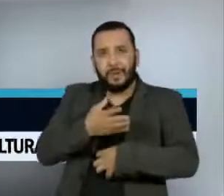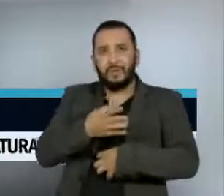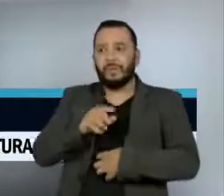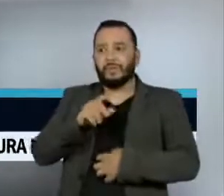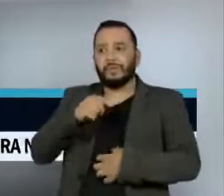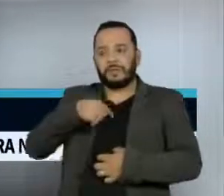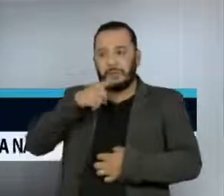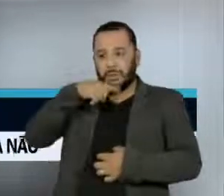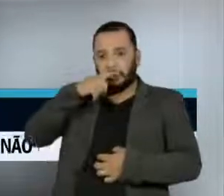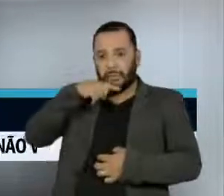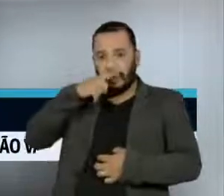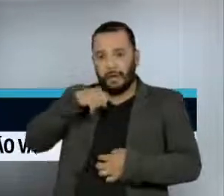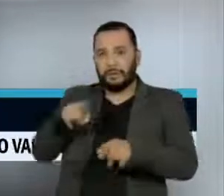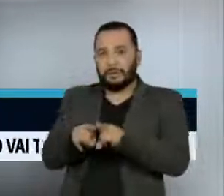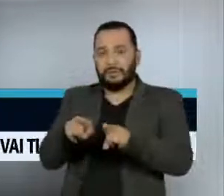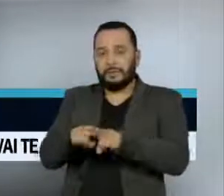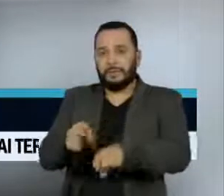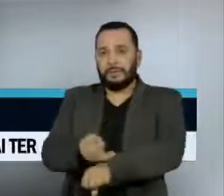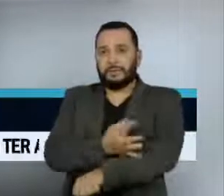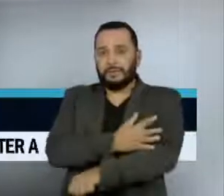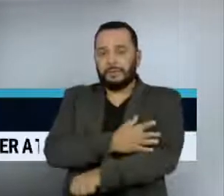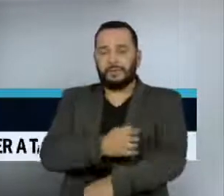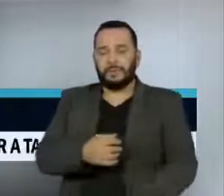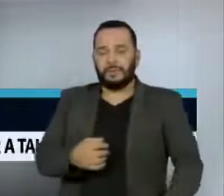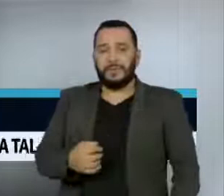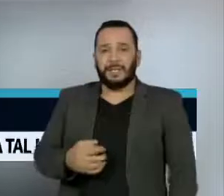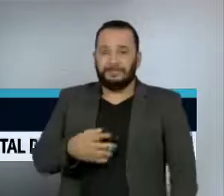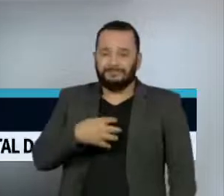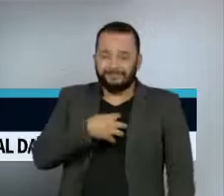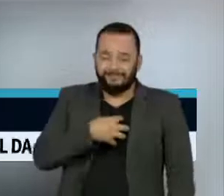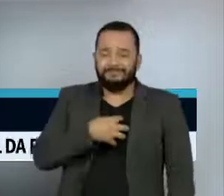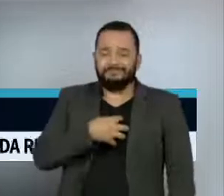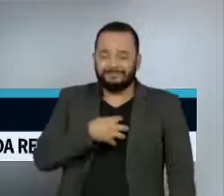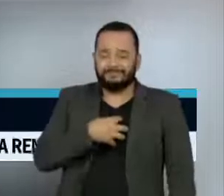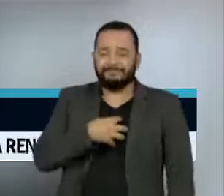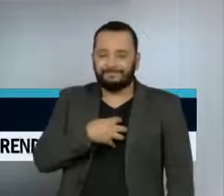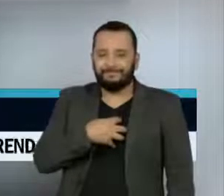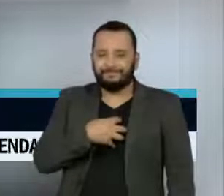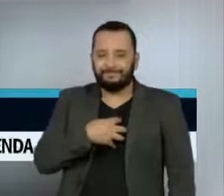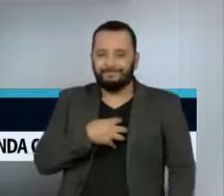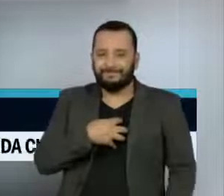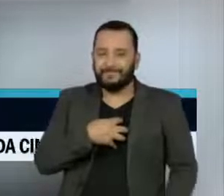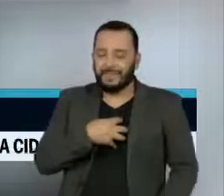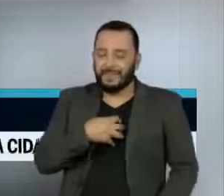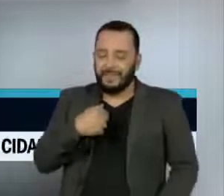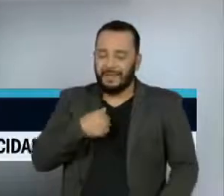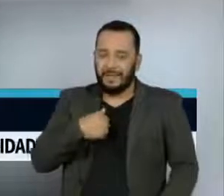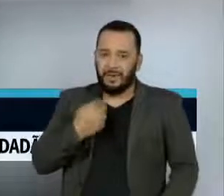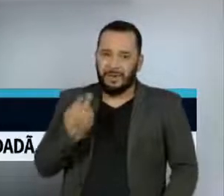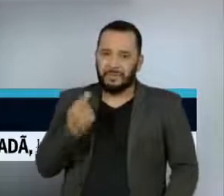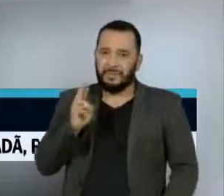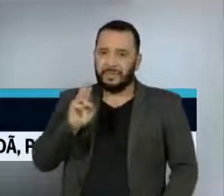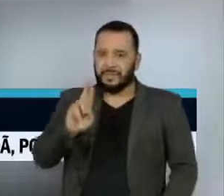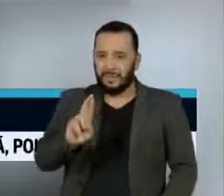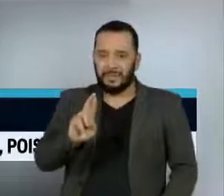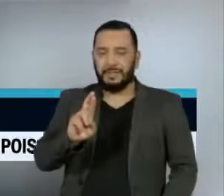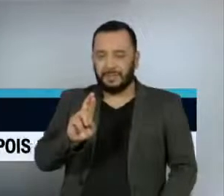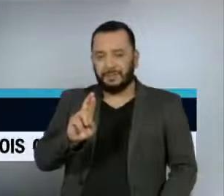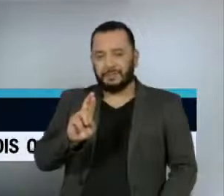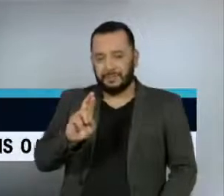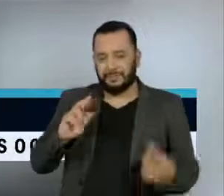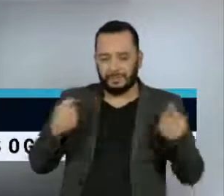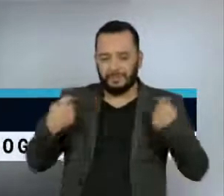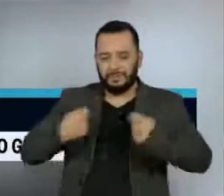se emocionou. É com profundo sentimento que me faço porta-voz dos ministros